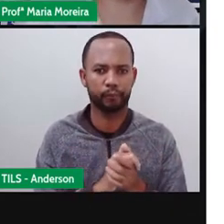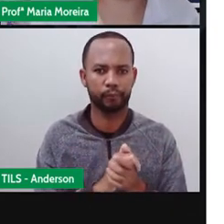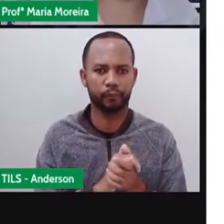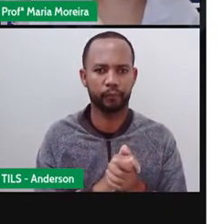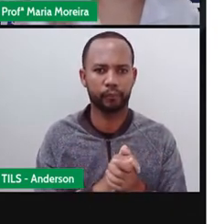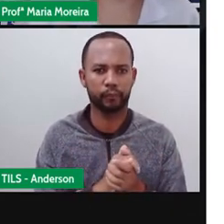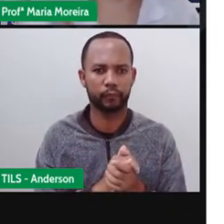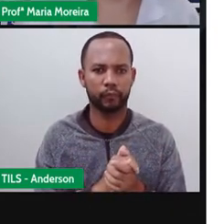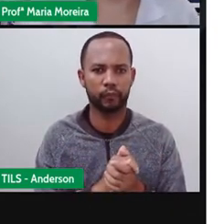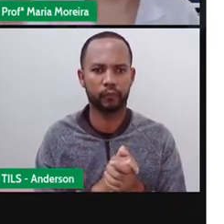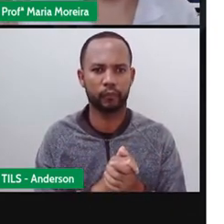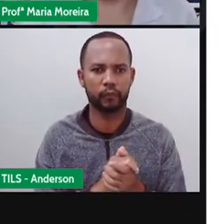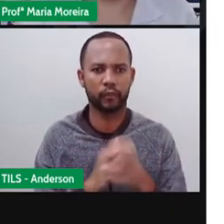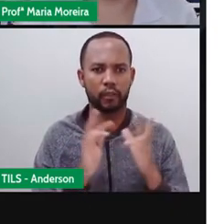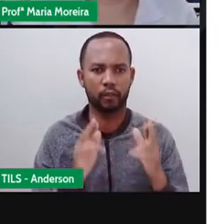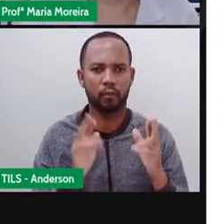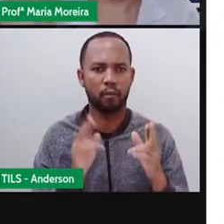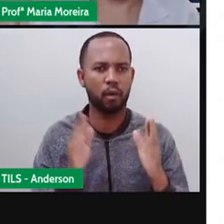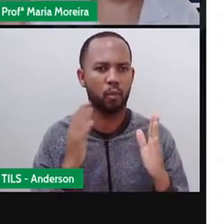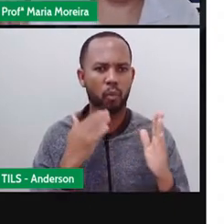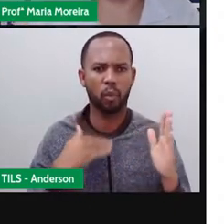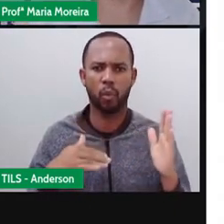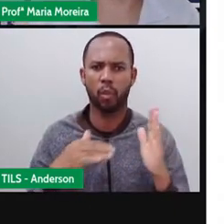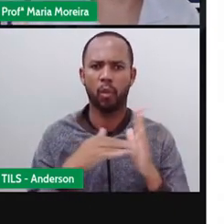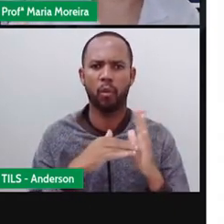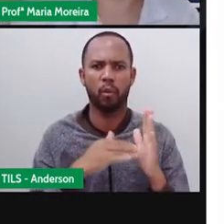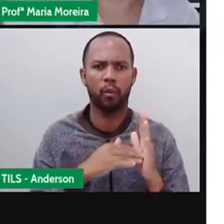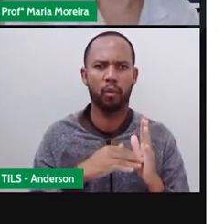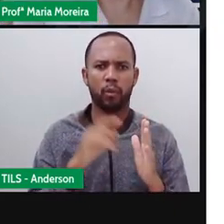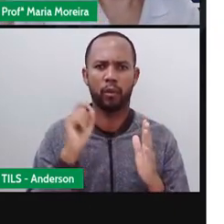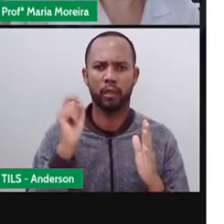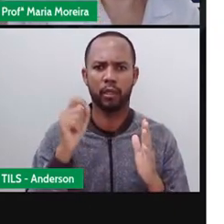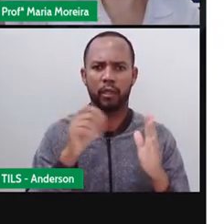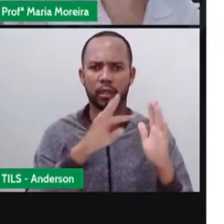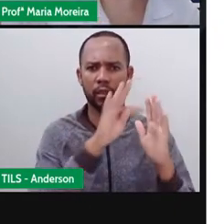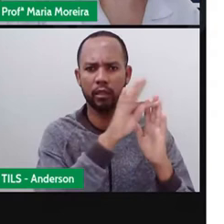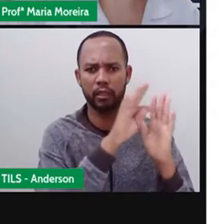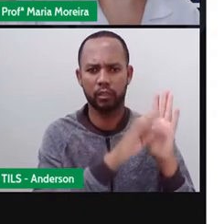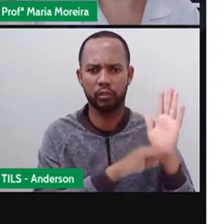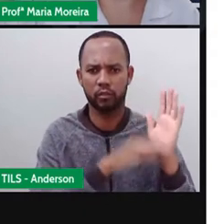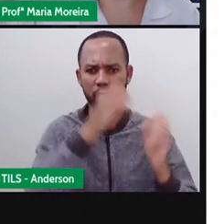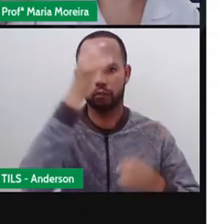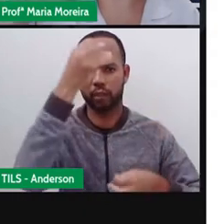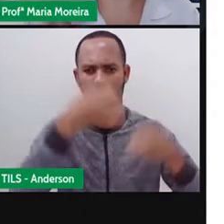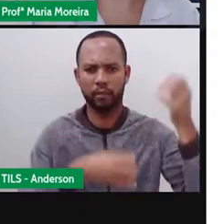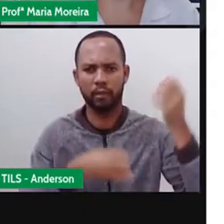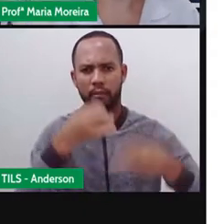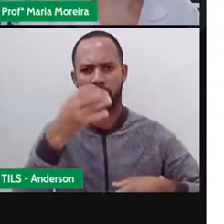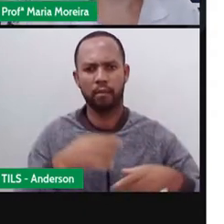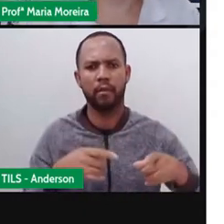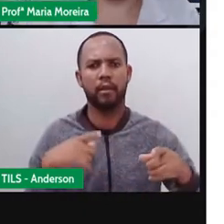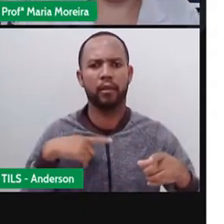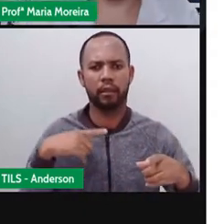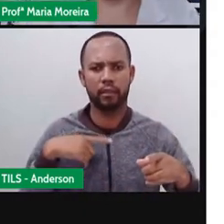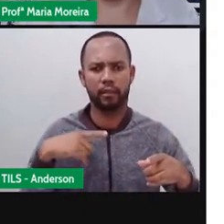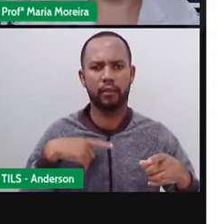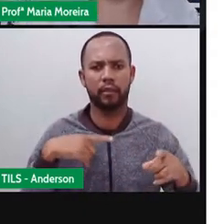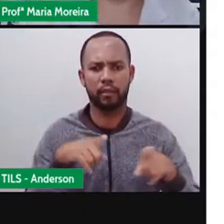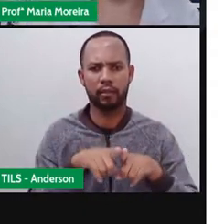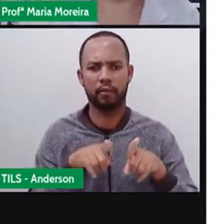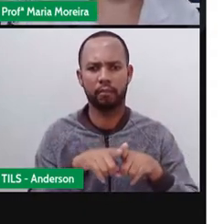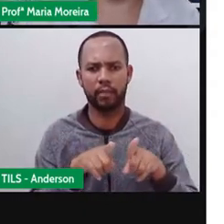Então, assim como todo texto narrativo, a fábula, né? Isso tem o início, o meio e o fim.